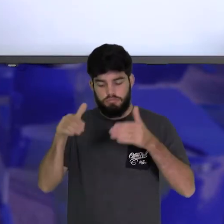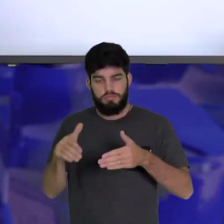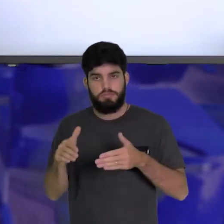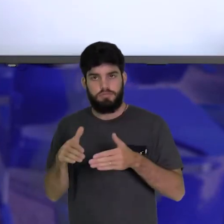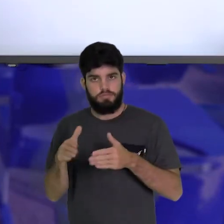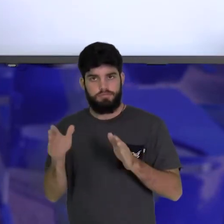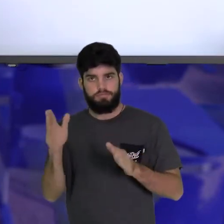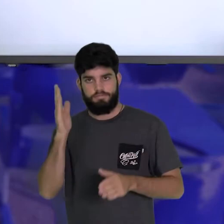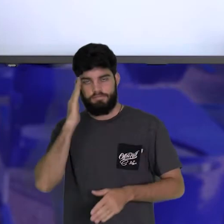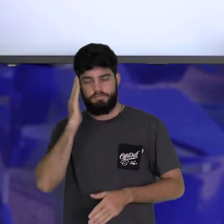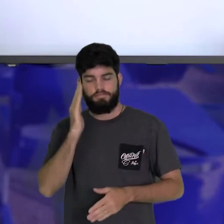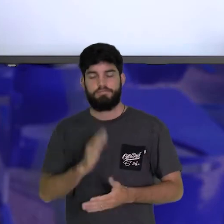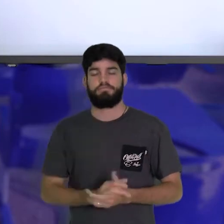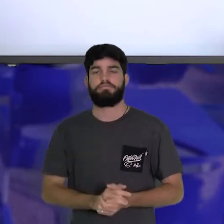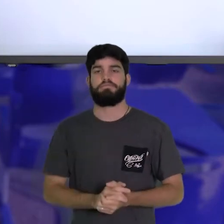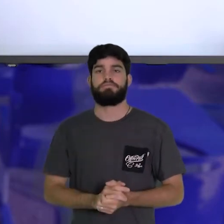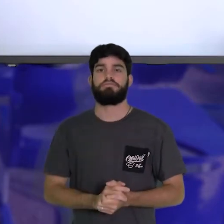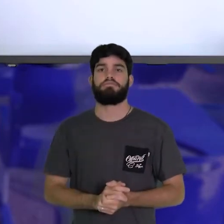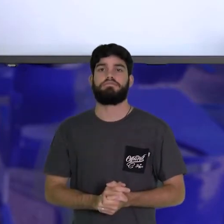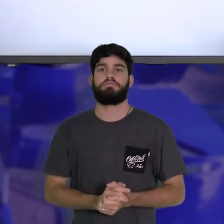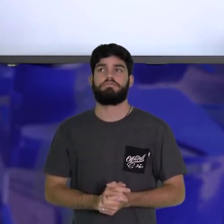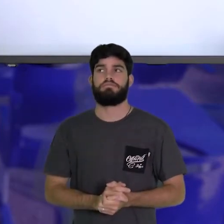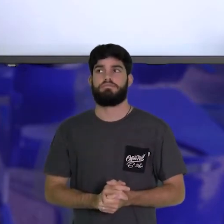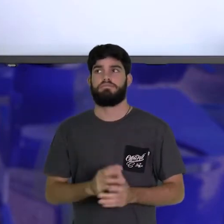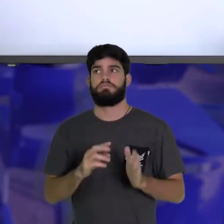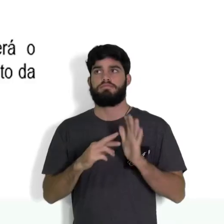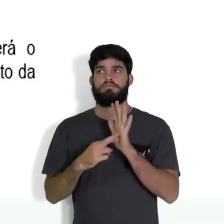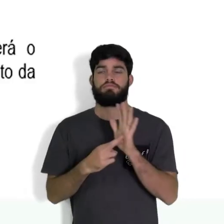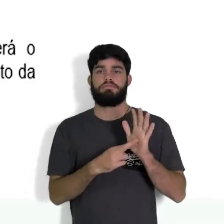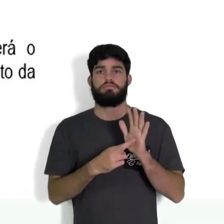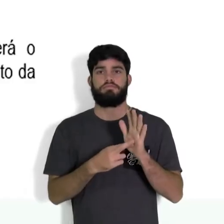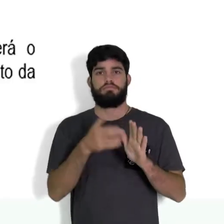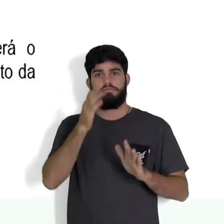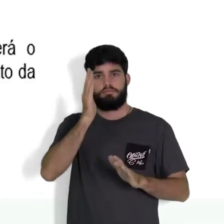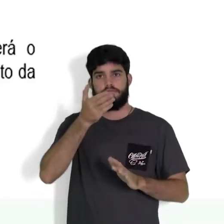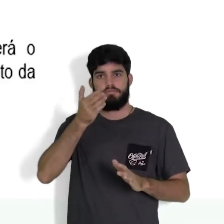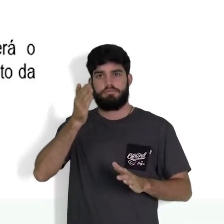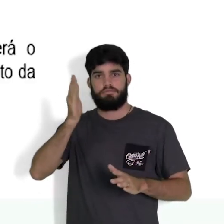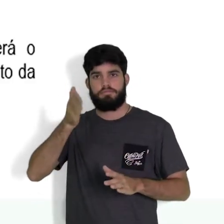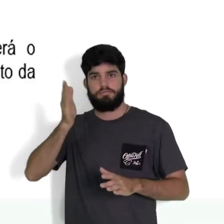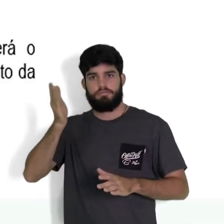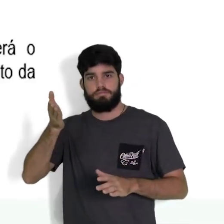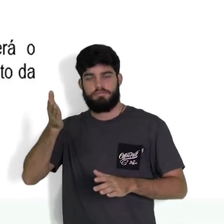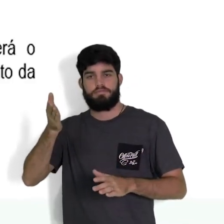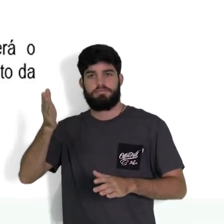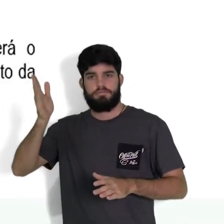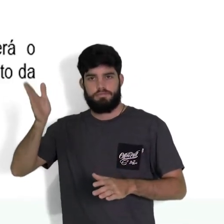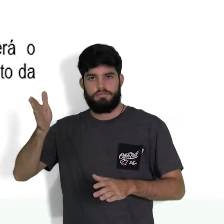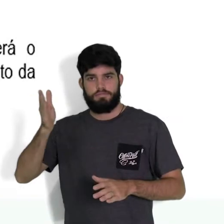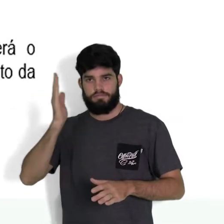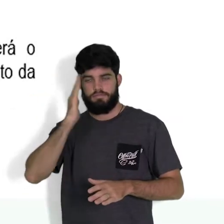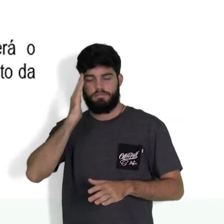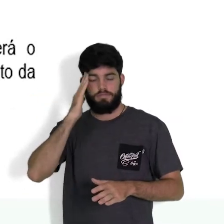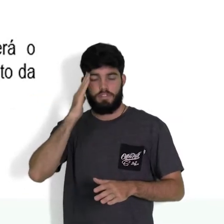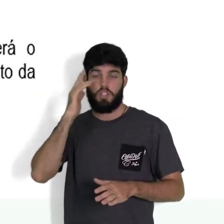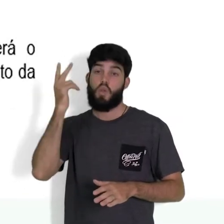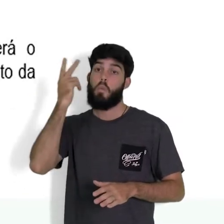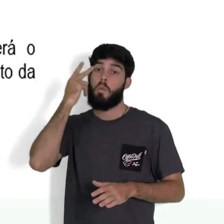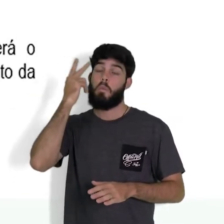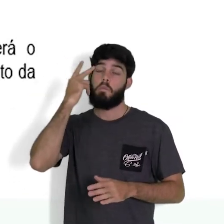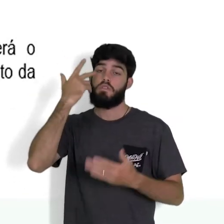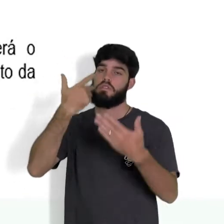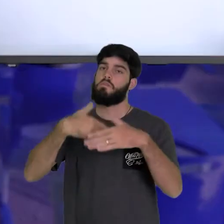Aqui está a representação por barras, que normalmente a gente encontra em prova. E aí ele diz o seguinte,